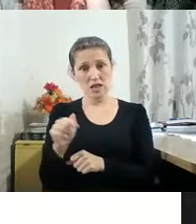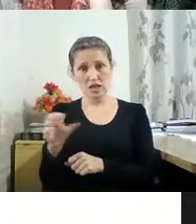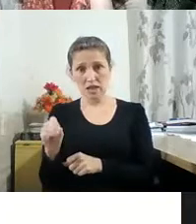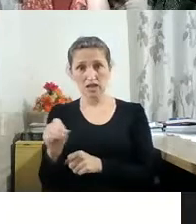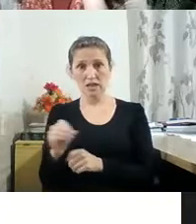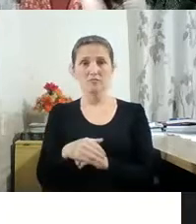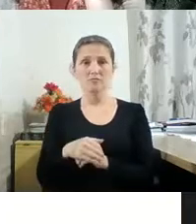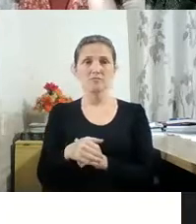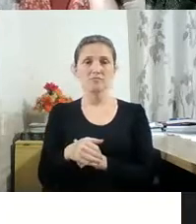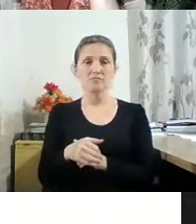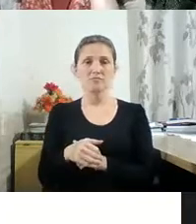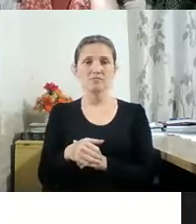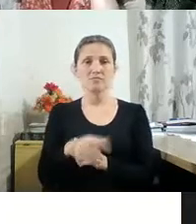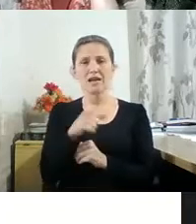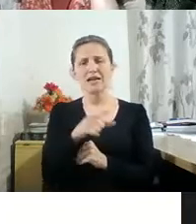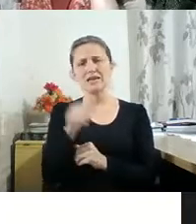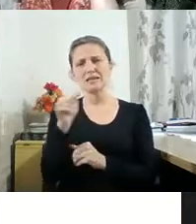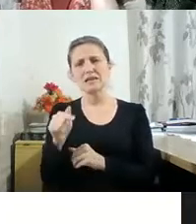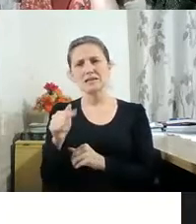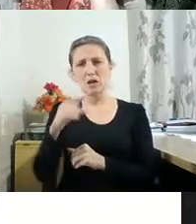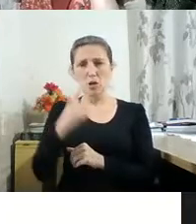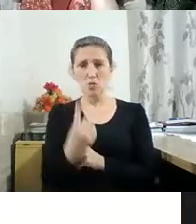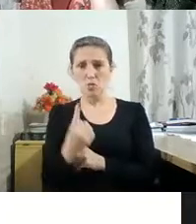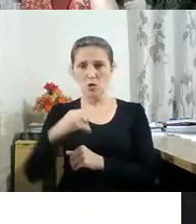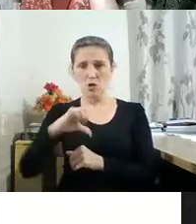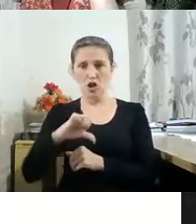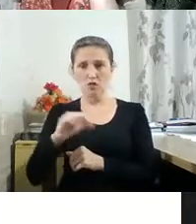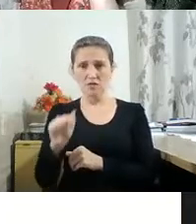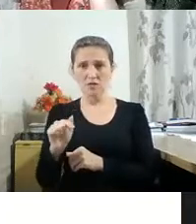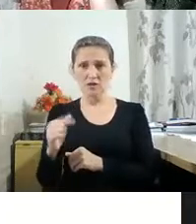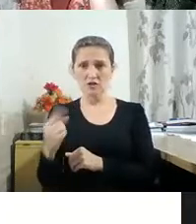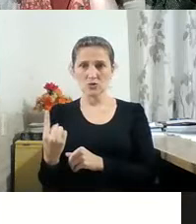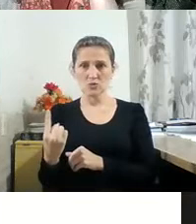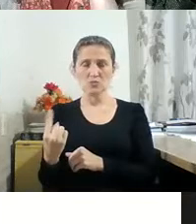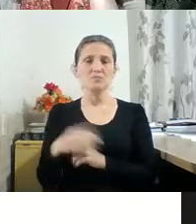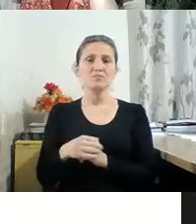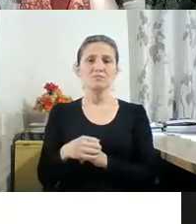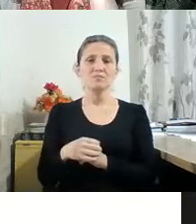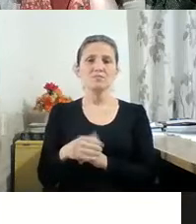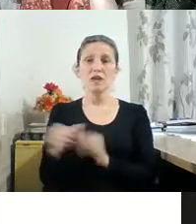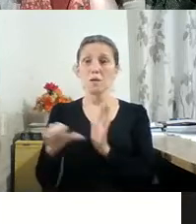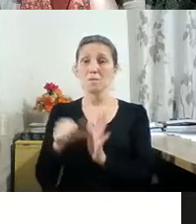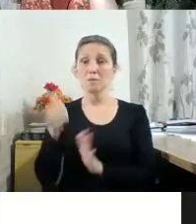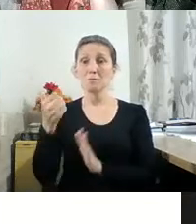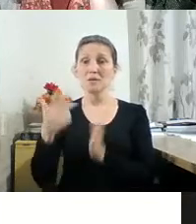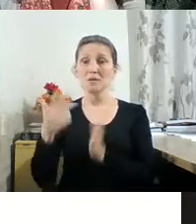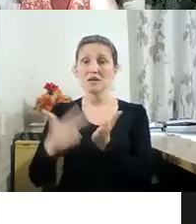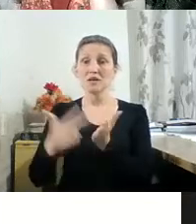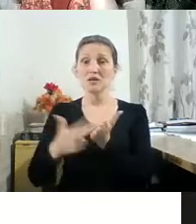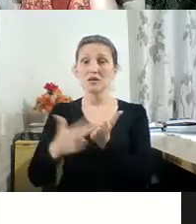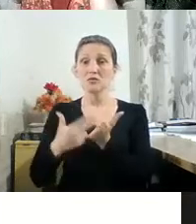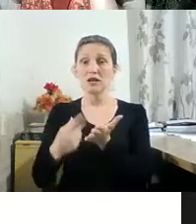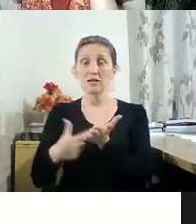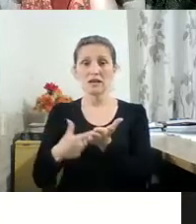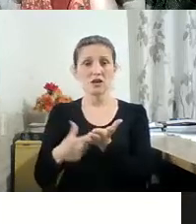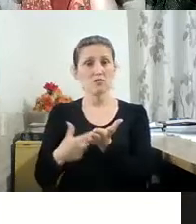E aí, em 71, o primeiro livro de Boris Kossoy lançado em agosto de 1971,